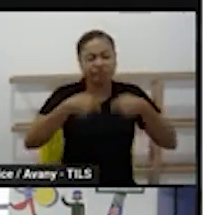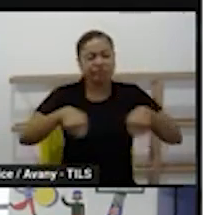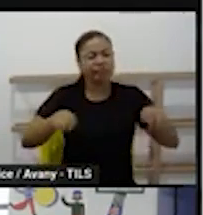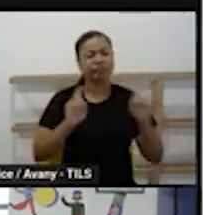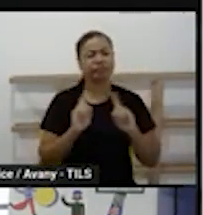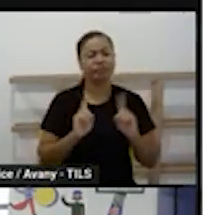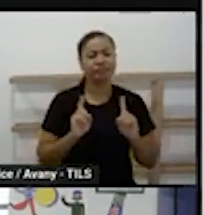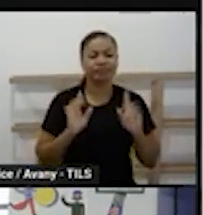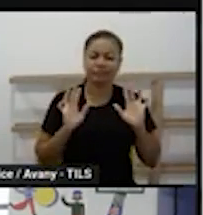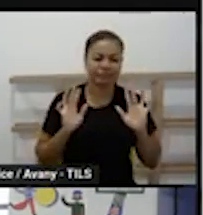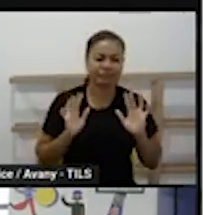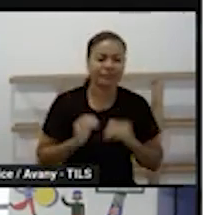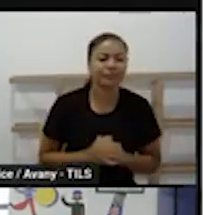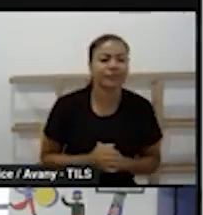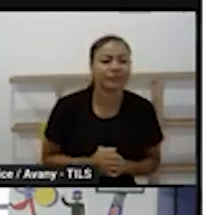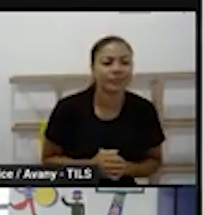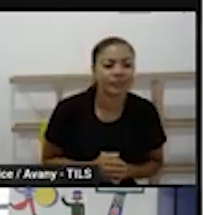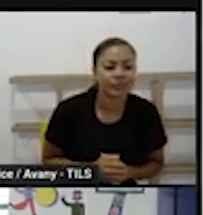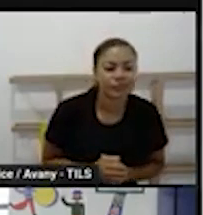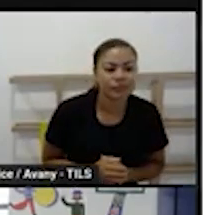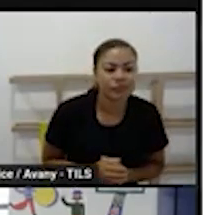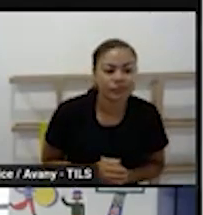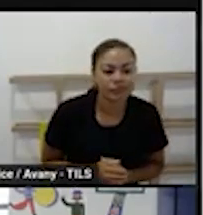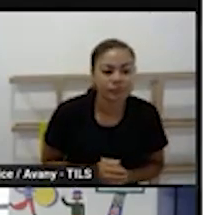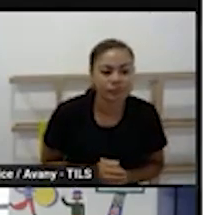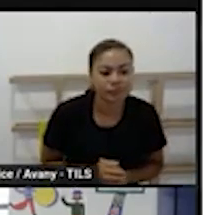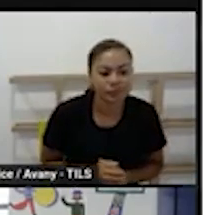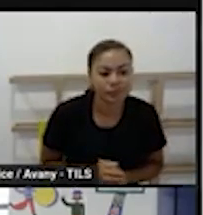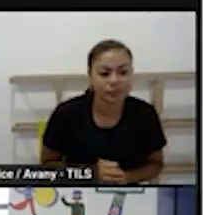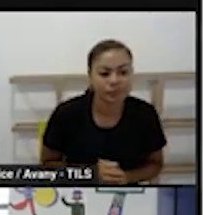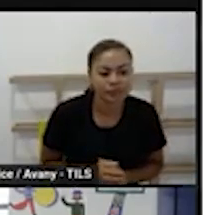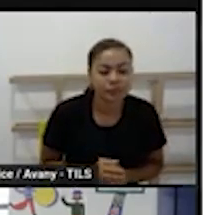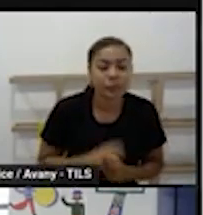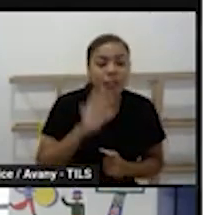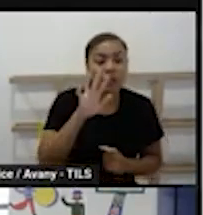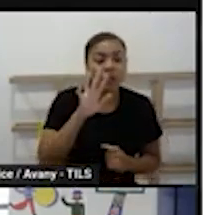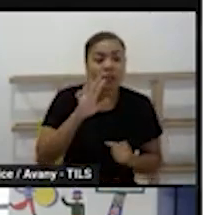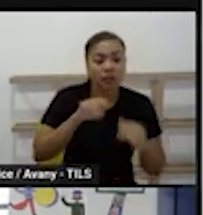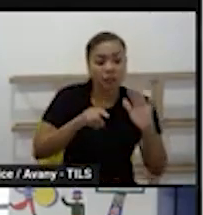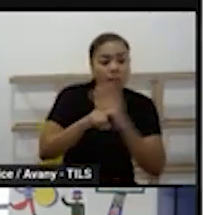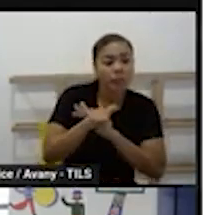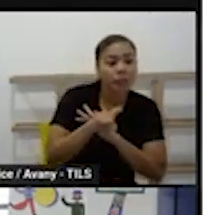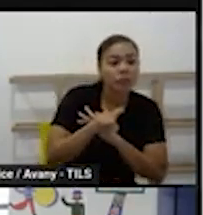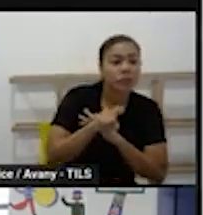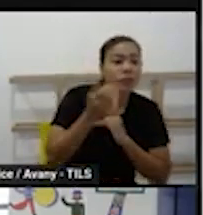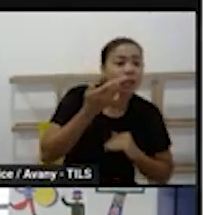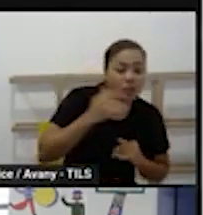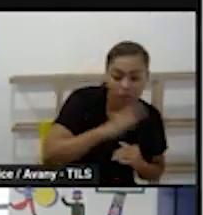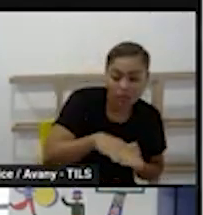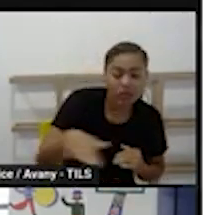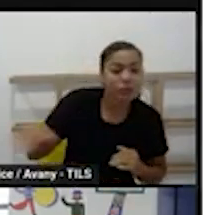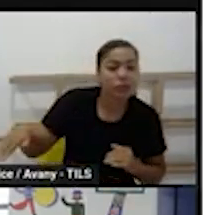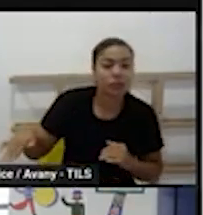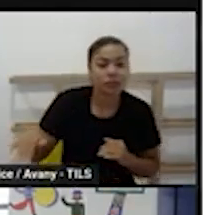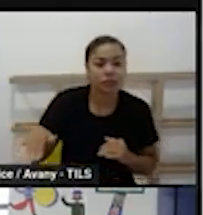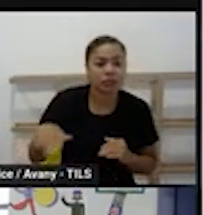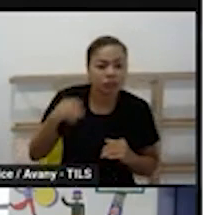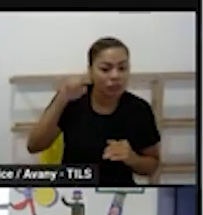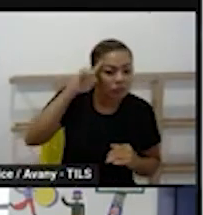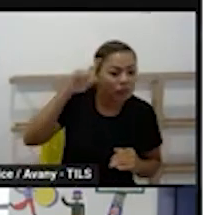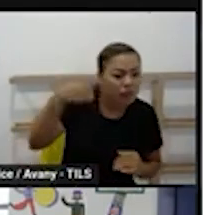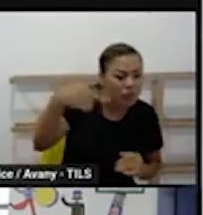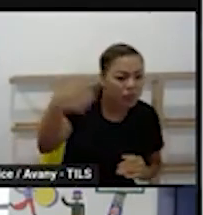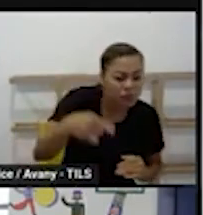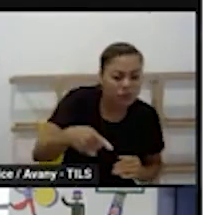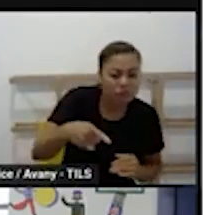o que fazer quando a criança não cumpre eu não gosto de cumprir a rotina mandada ou estabelecida no início